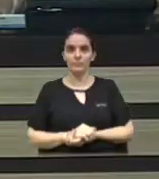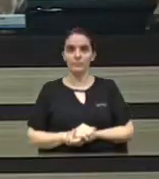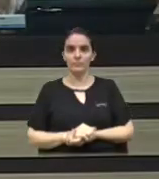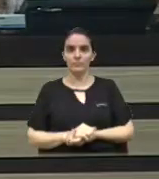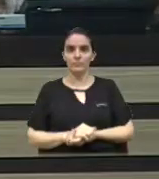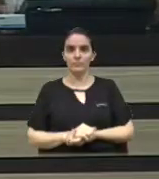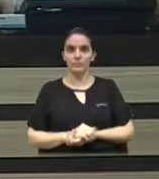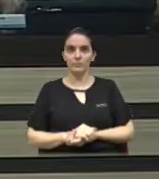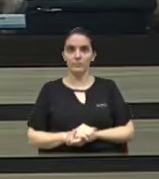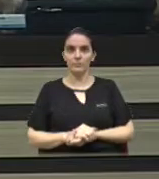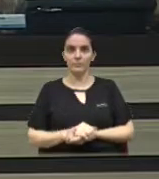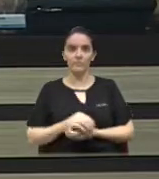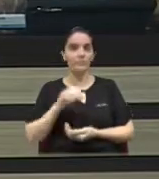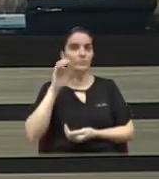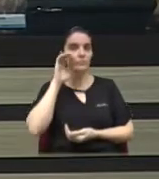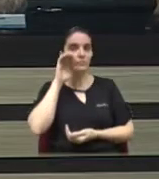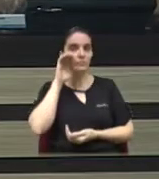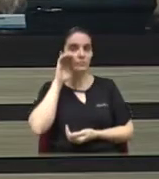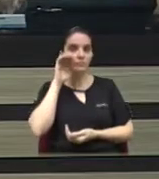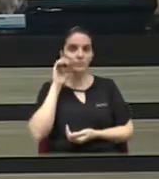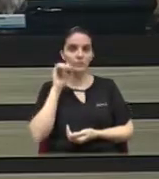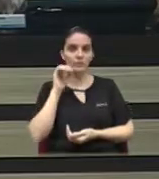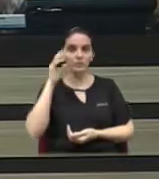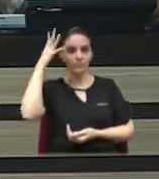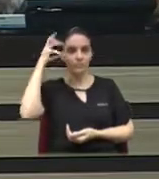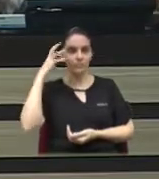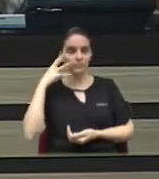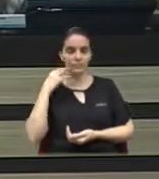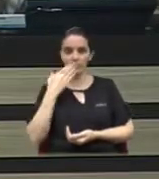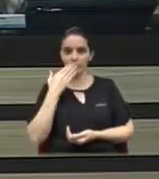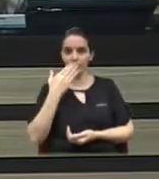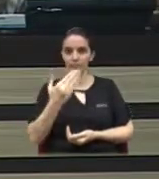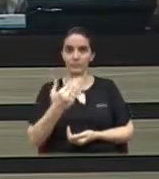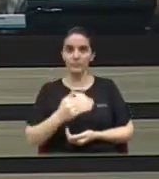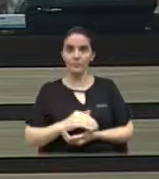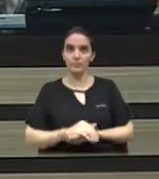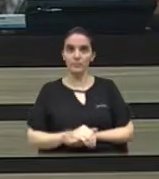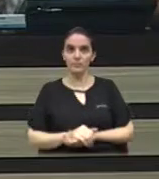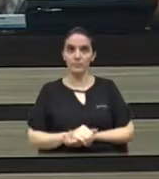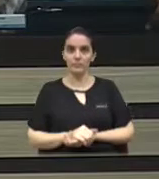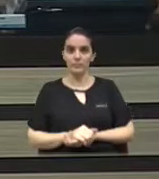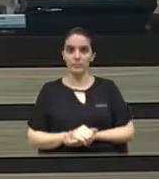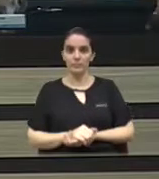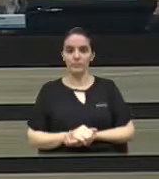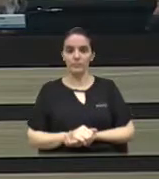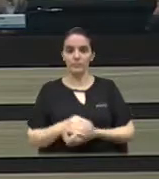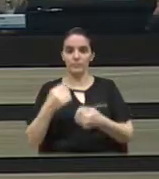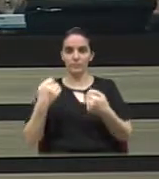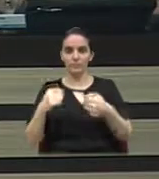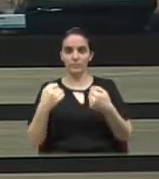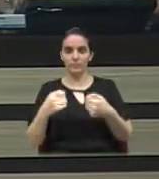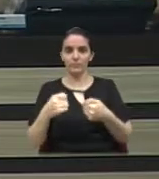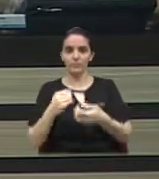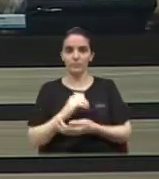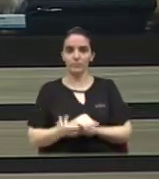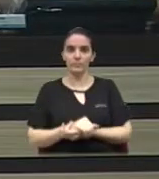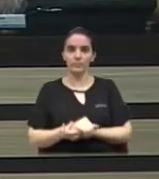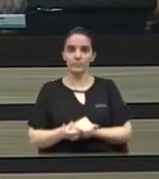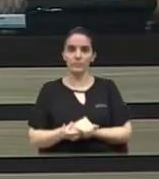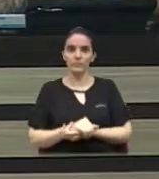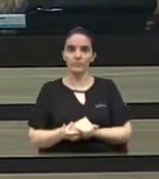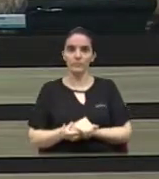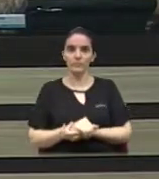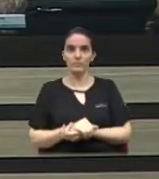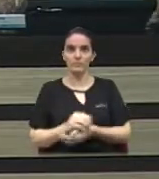Questão de ordem, senhor presidente. preciso... Só... Preciso fazer a questão de